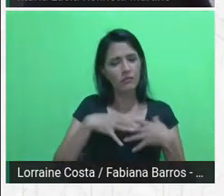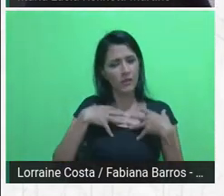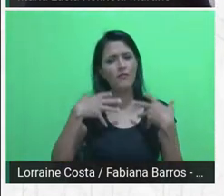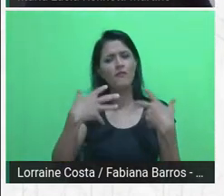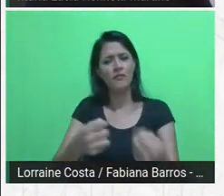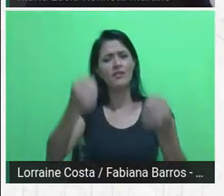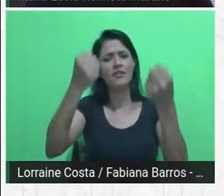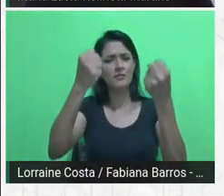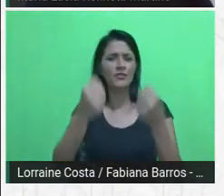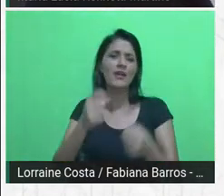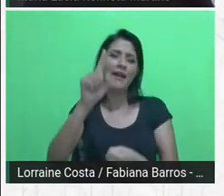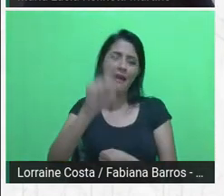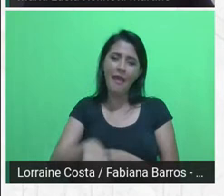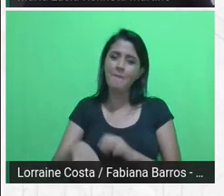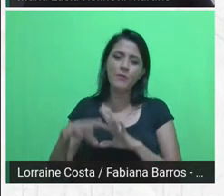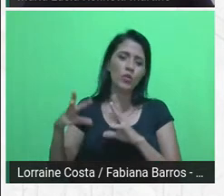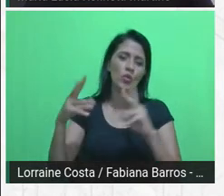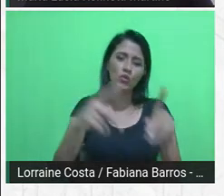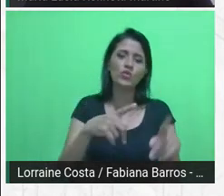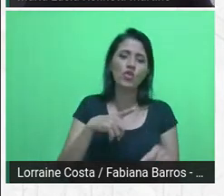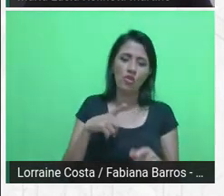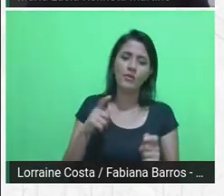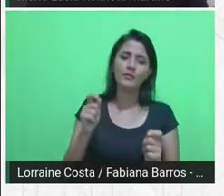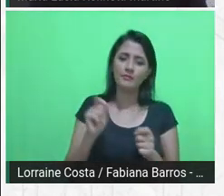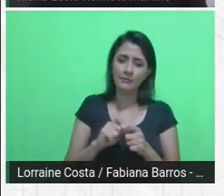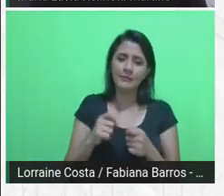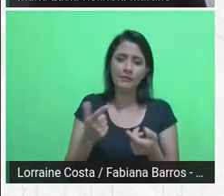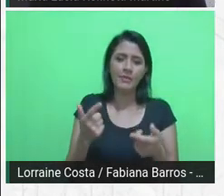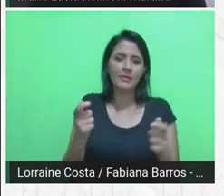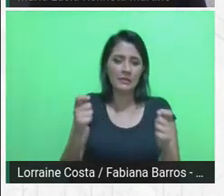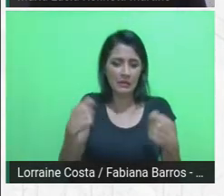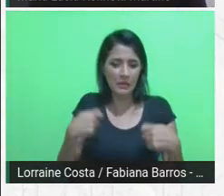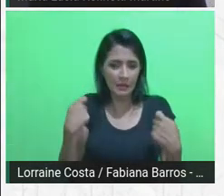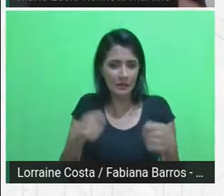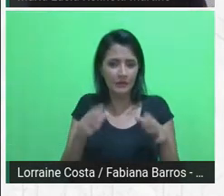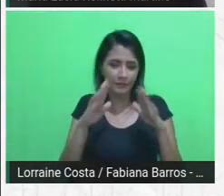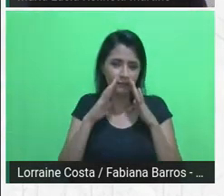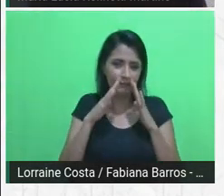é lição de casa para todo mundo, eu acho que isso é o que a gente